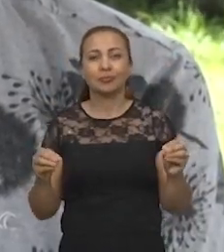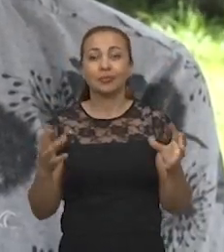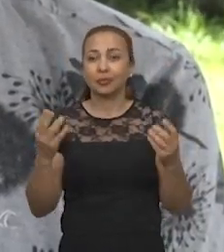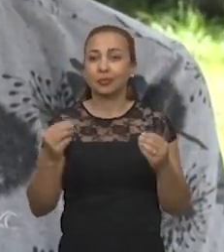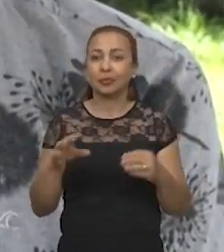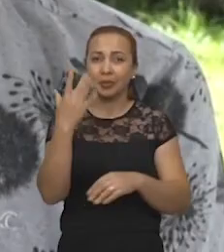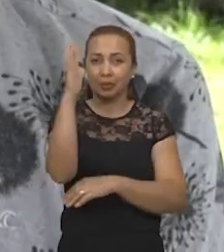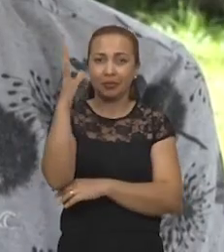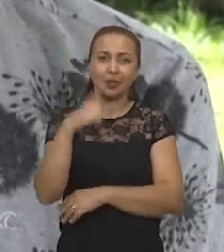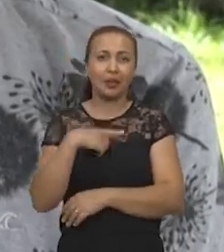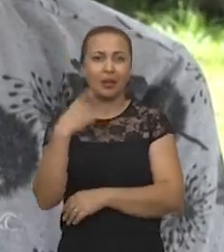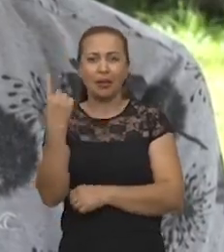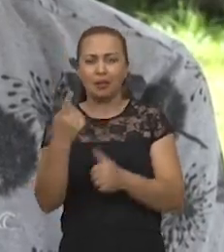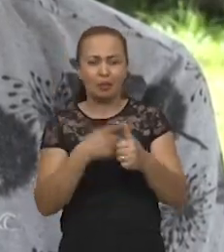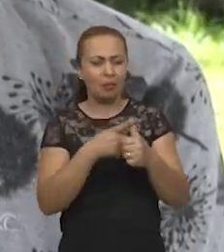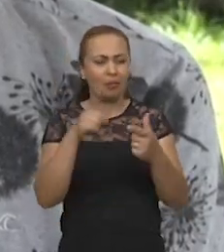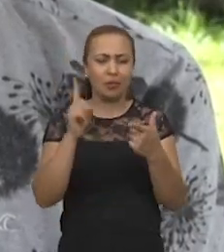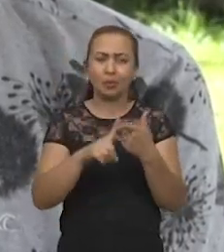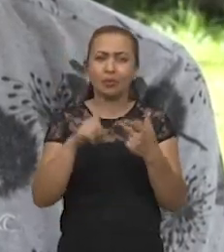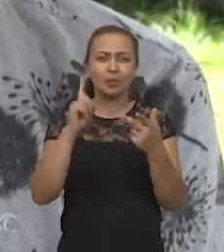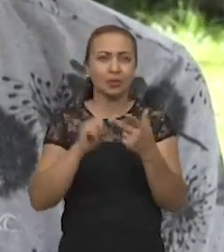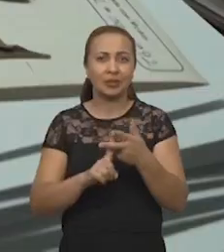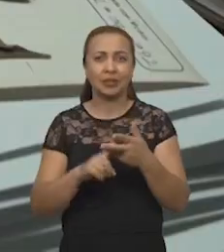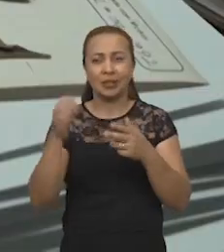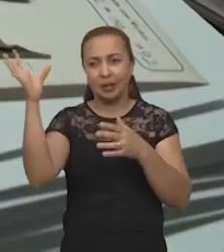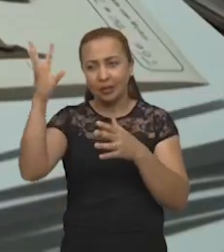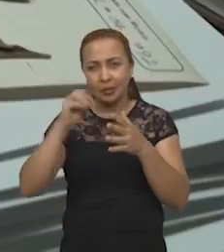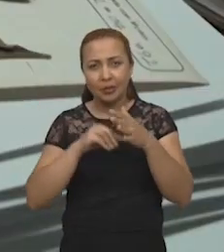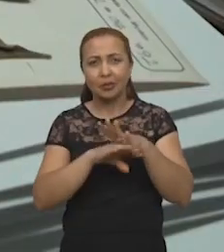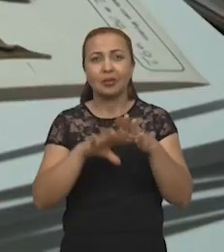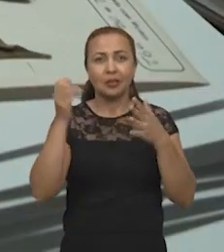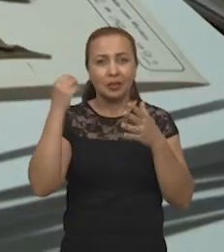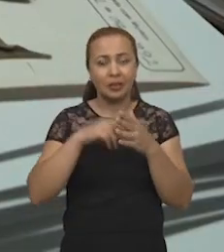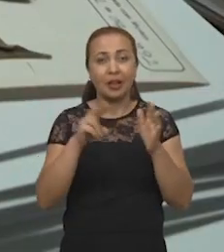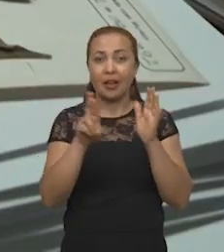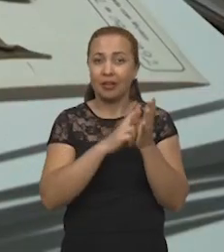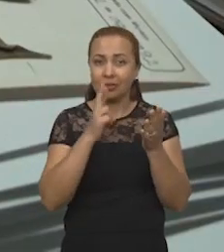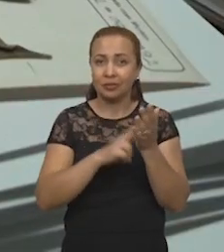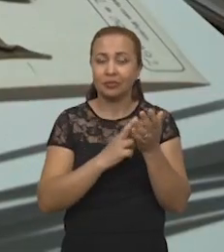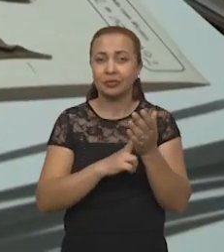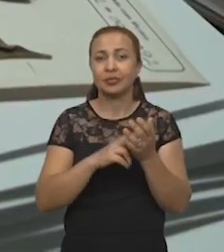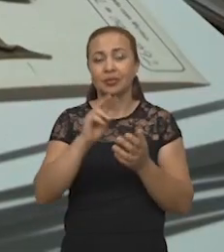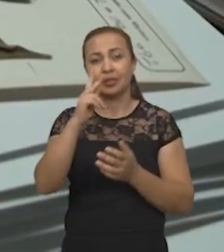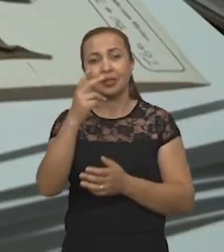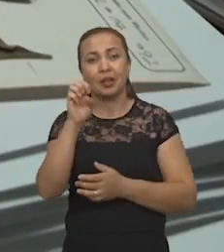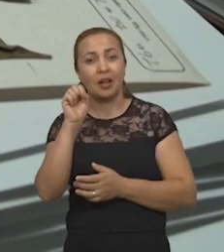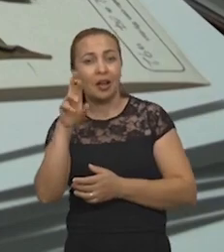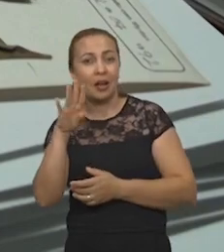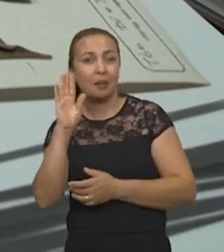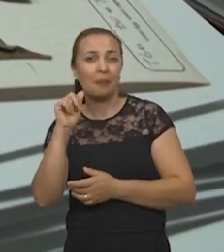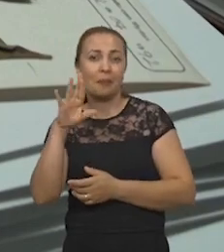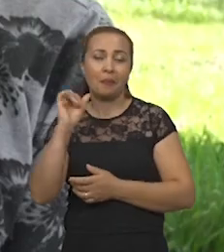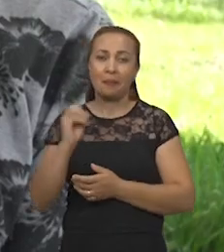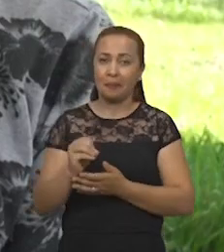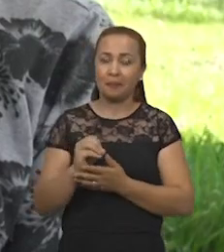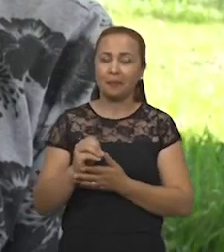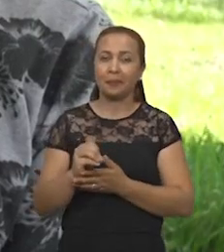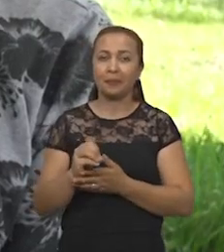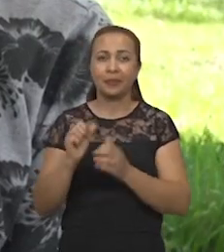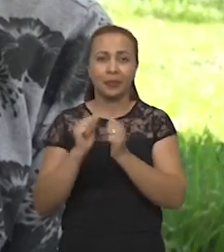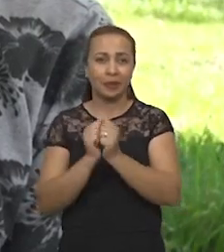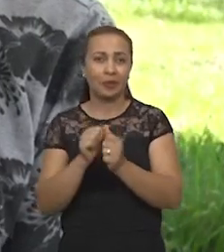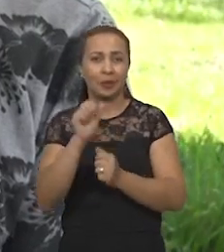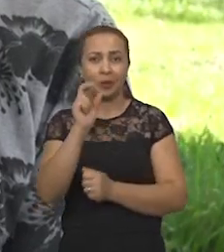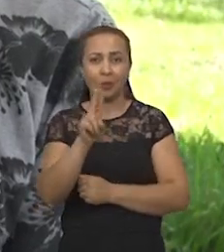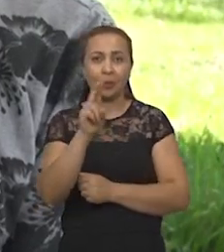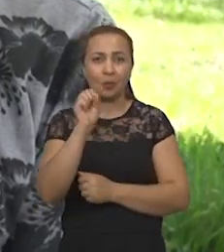tem uma, duas, três coletas às vezes registradas na coleção. Então o herbário CEPEC, da CEPLAC, que convém com